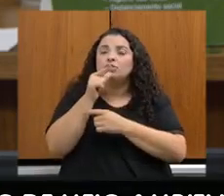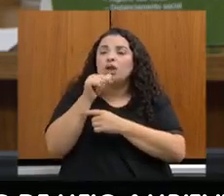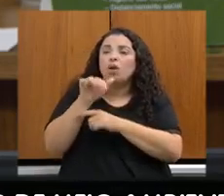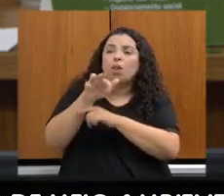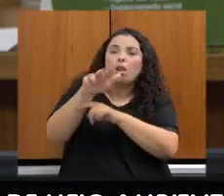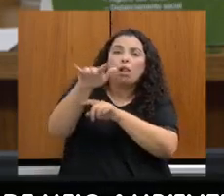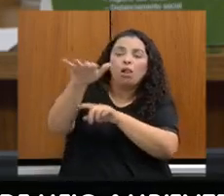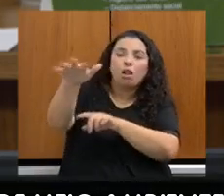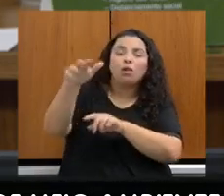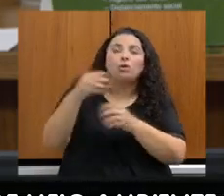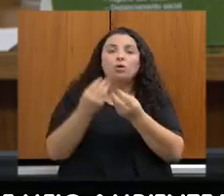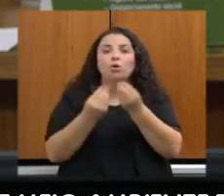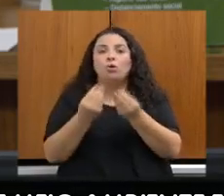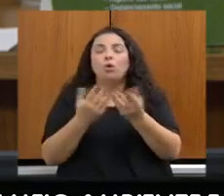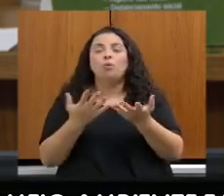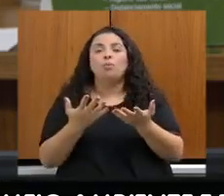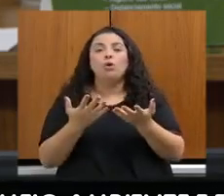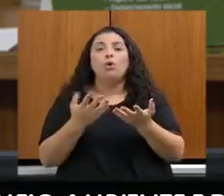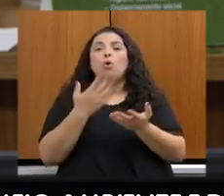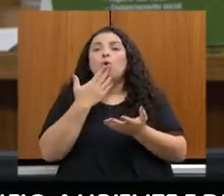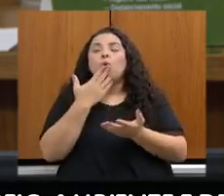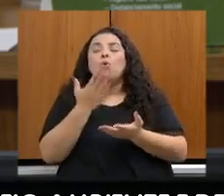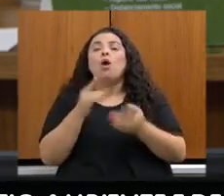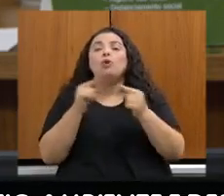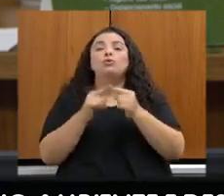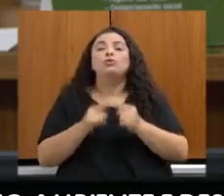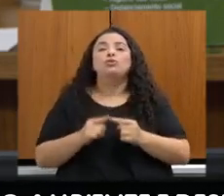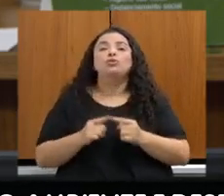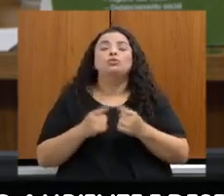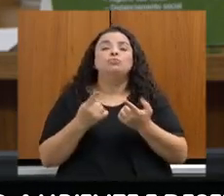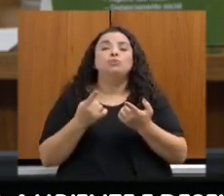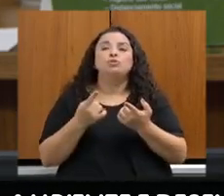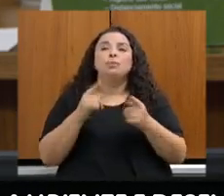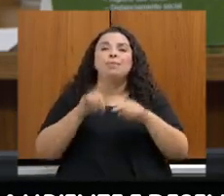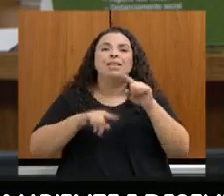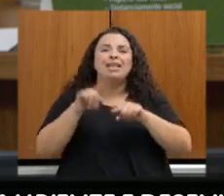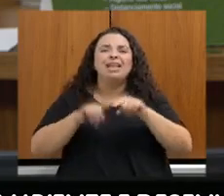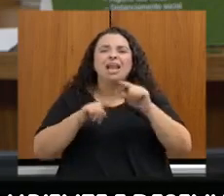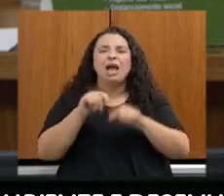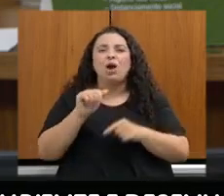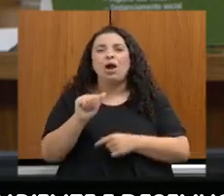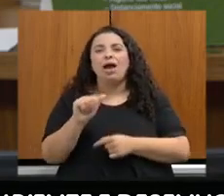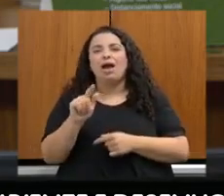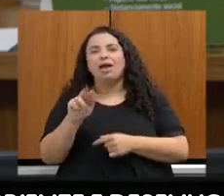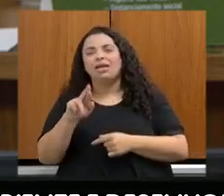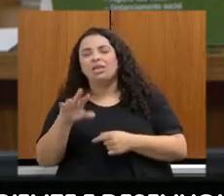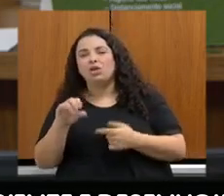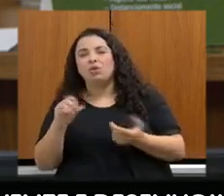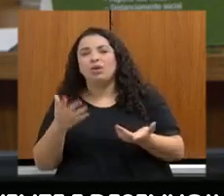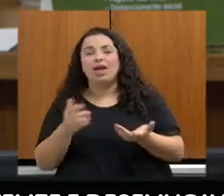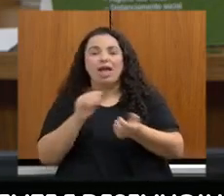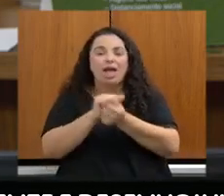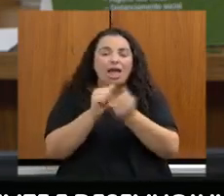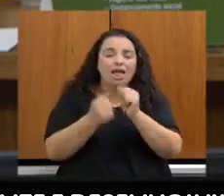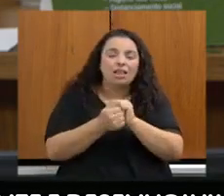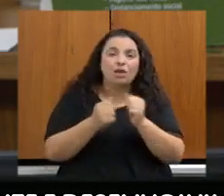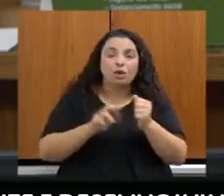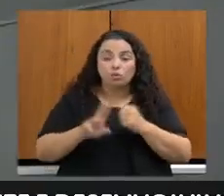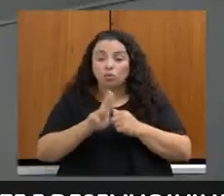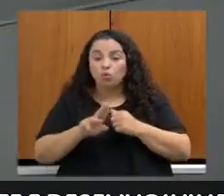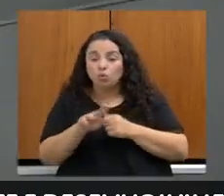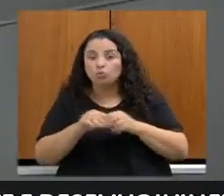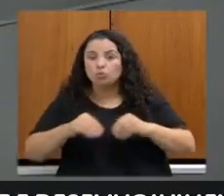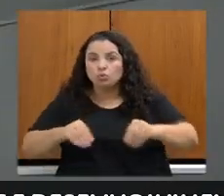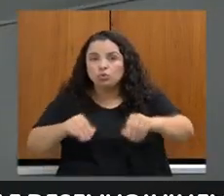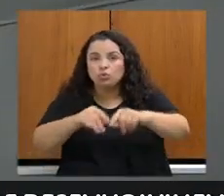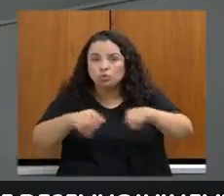quantidade adequada de defensivos agrícolas a serem utilizados, a adequação do uso do solo, as barraginhas, um trabalho tão importante que a